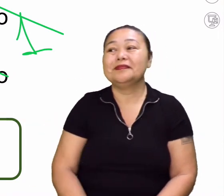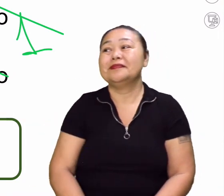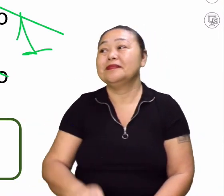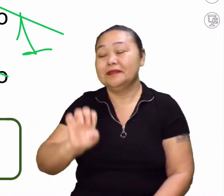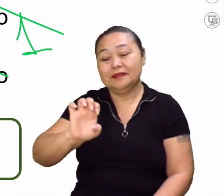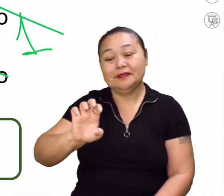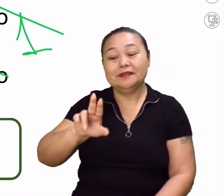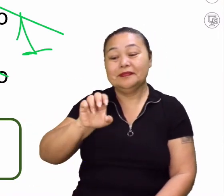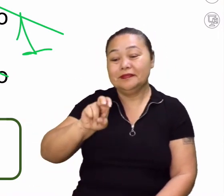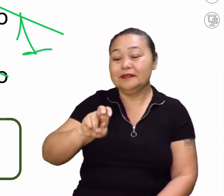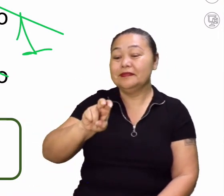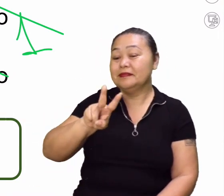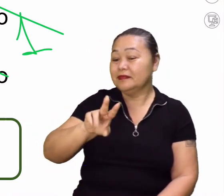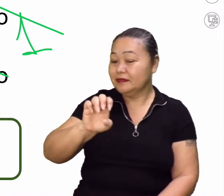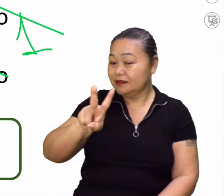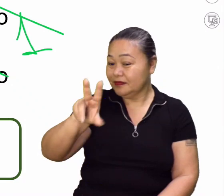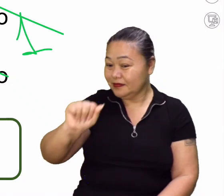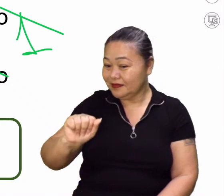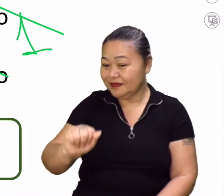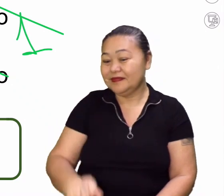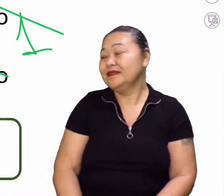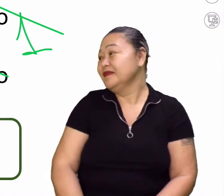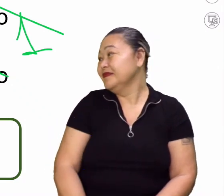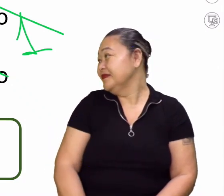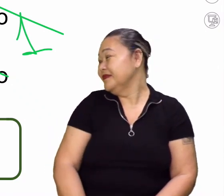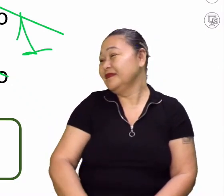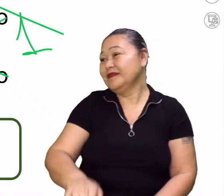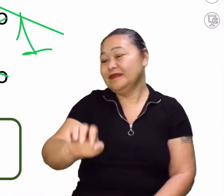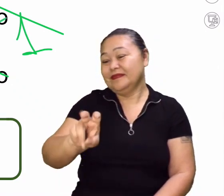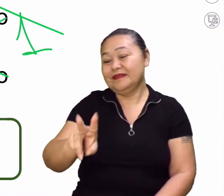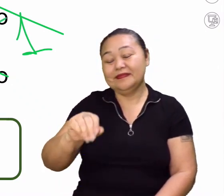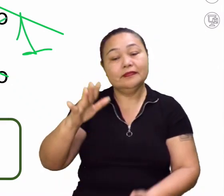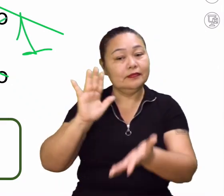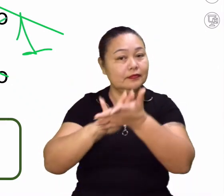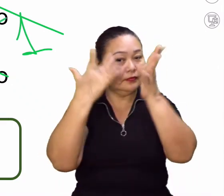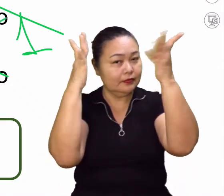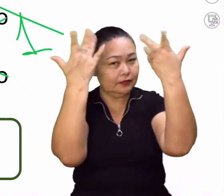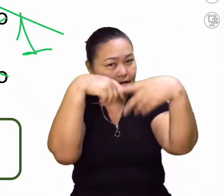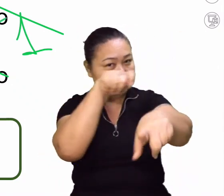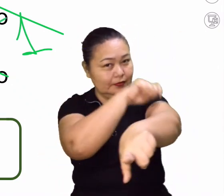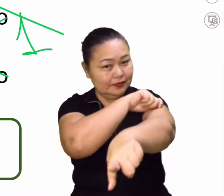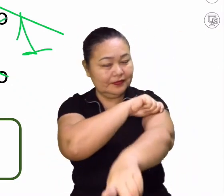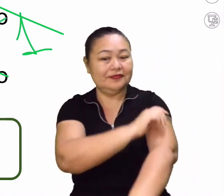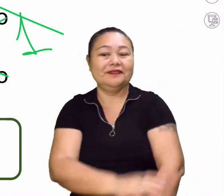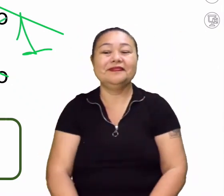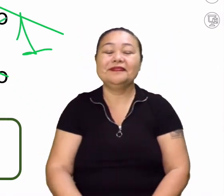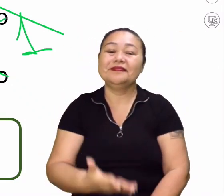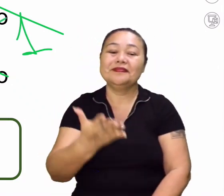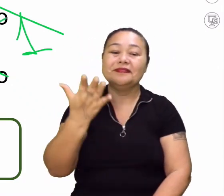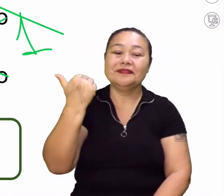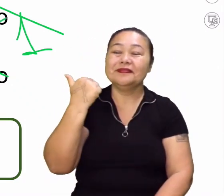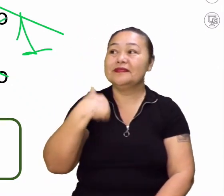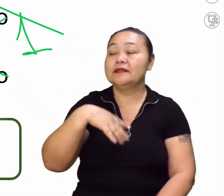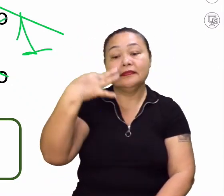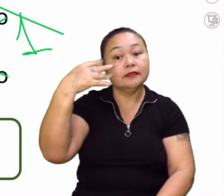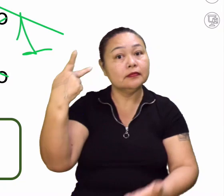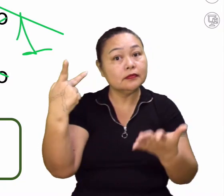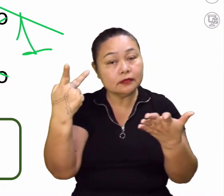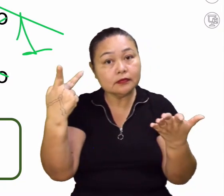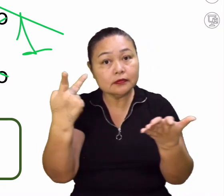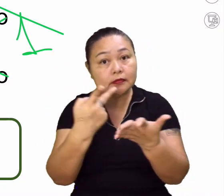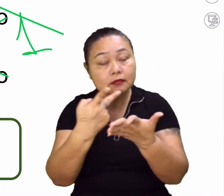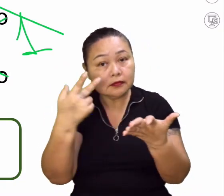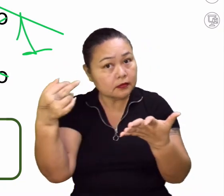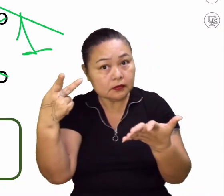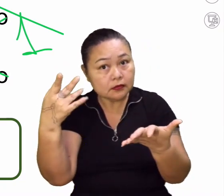É de Eva. Exato. Então, parabéns a todos os queridos alunos que acertaram. Vamos lá. Se você não acertou, tem